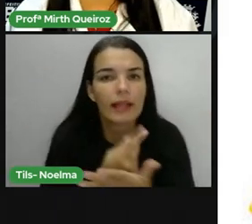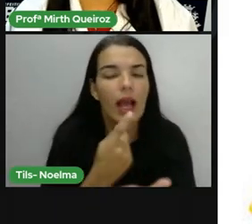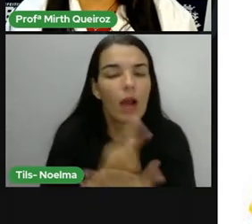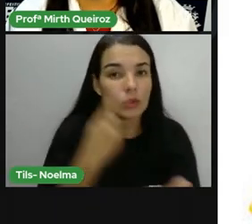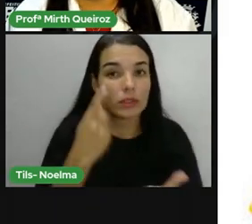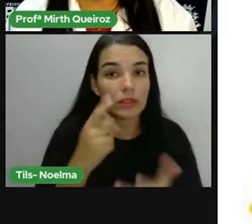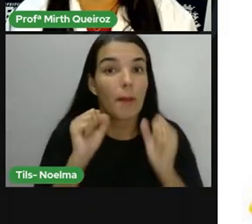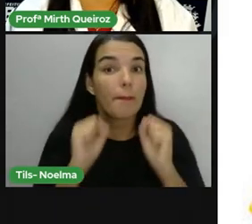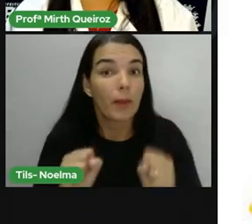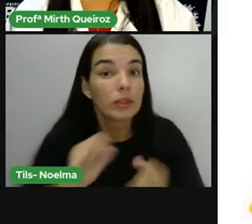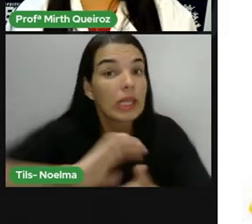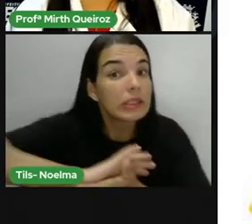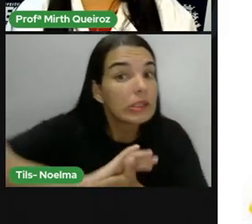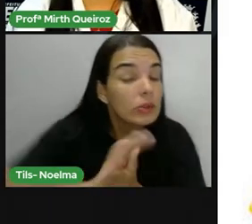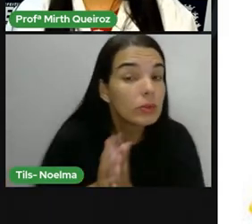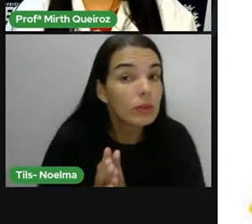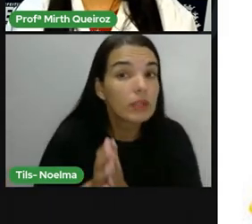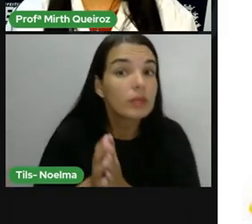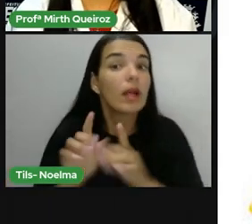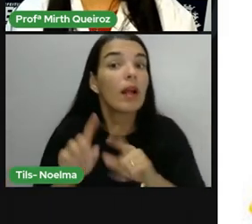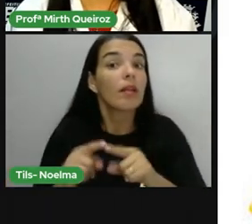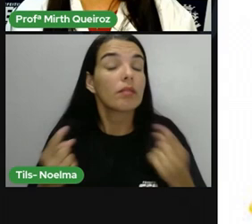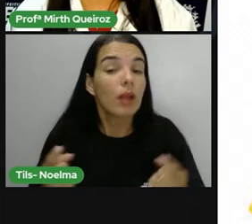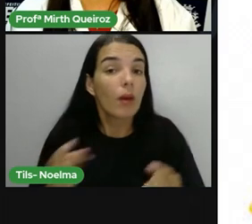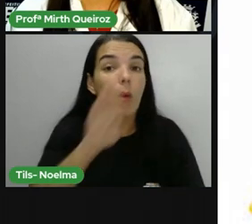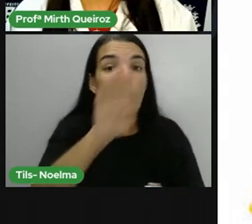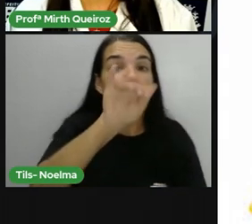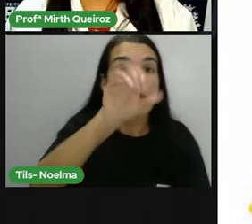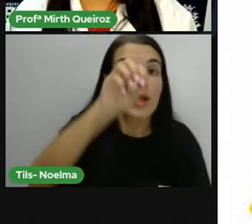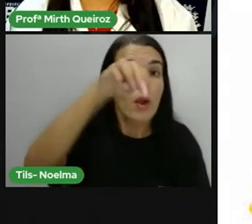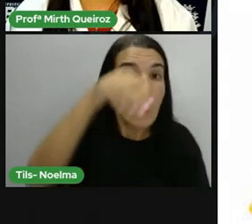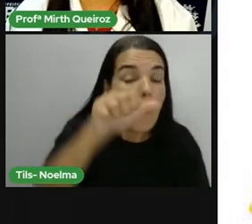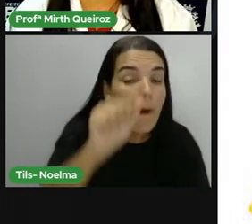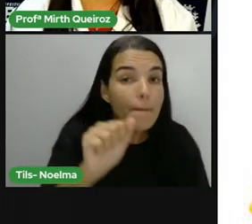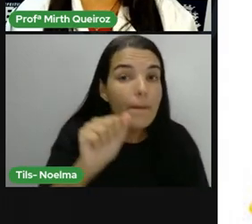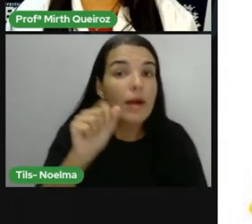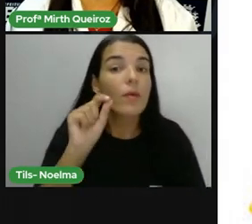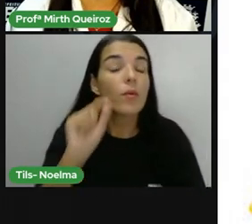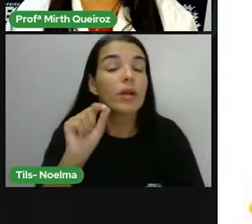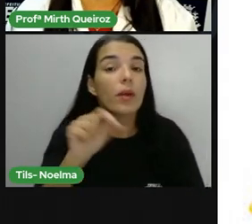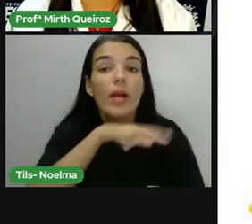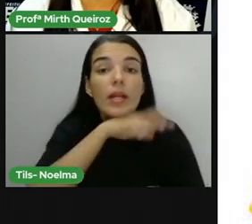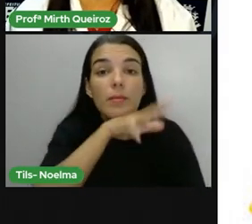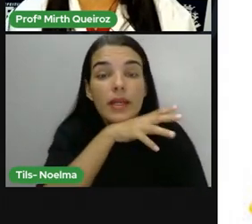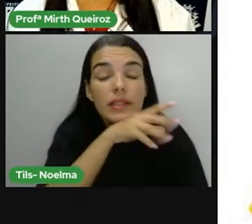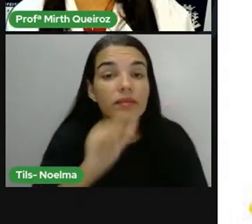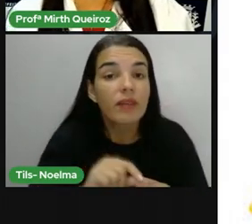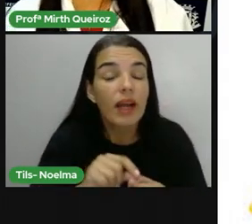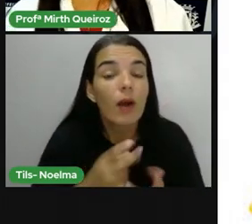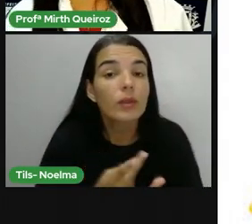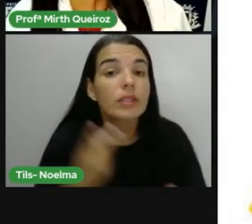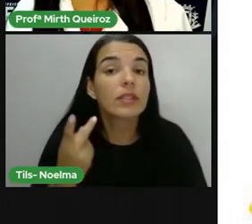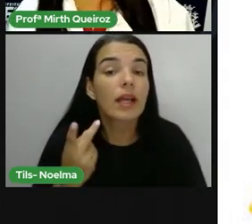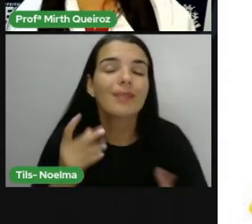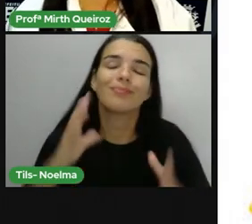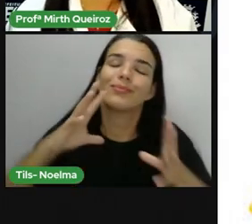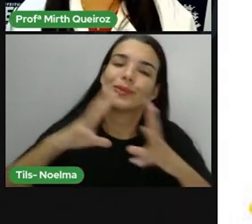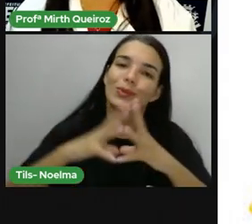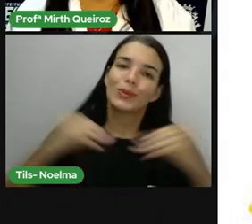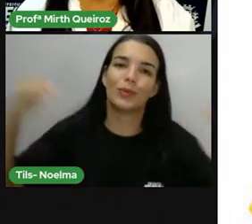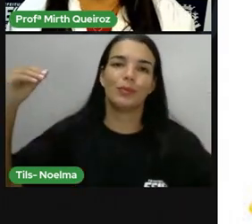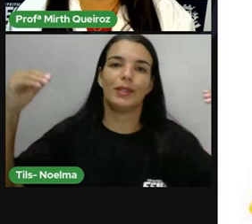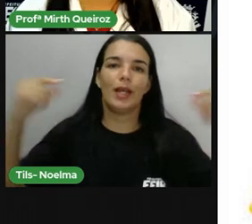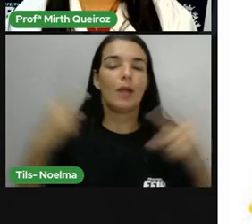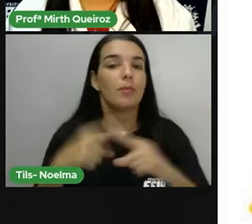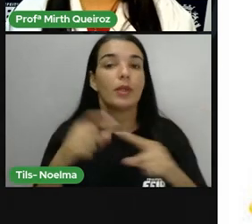ele seja destruído, vamos dizer assim, o bioma da caatinga. Esses animais, eles desaparecerão, porque não tem em outro tipo de bioma,